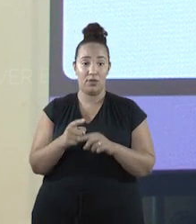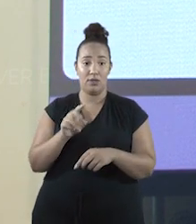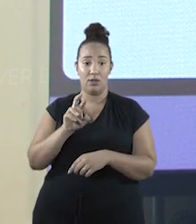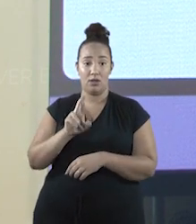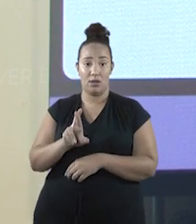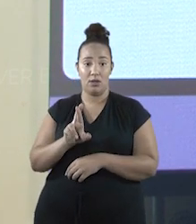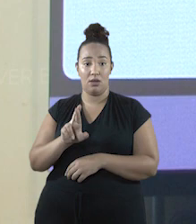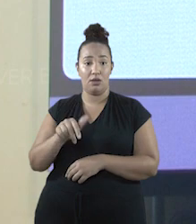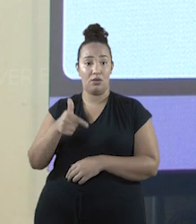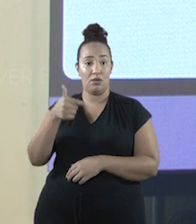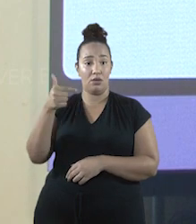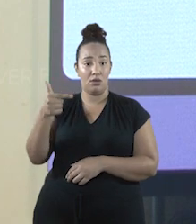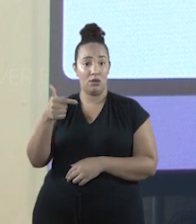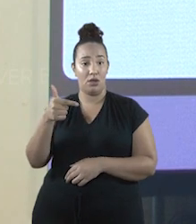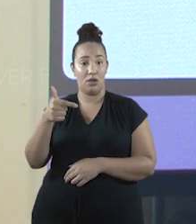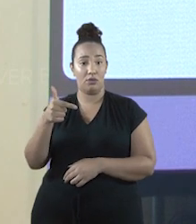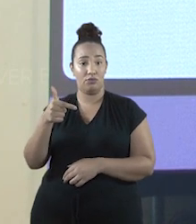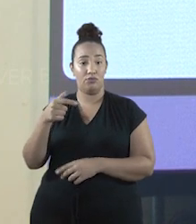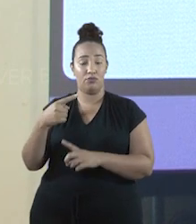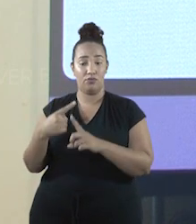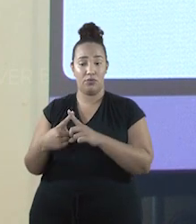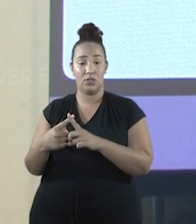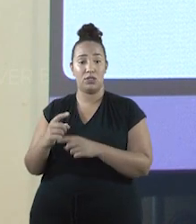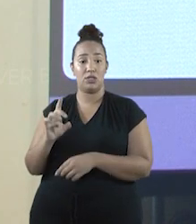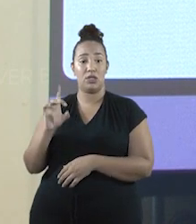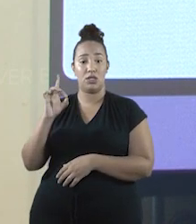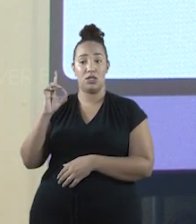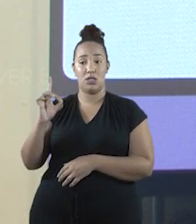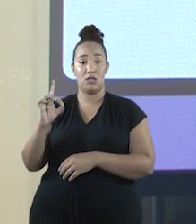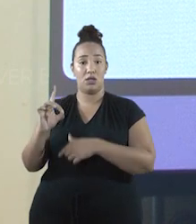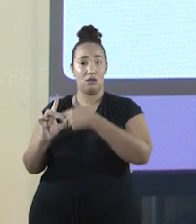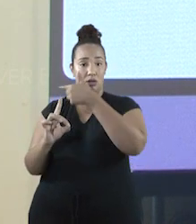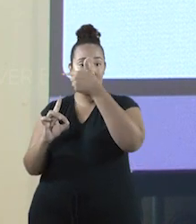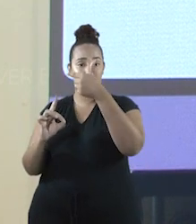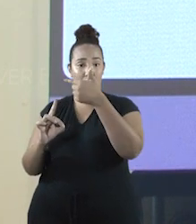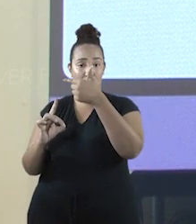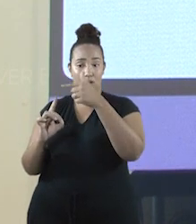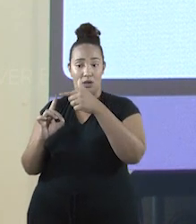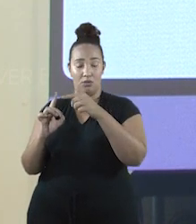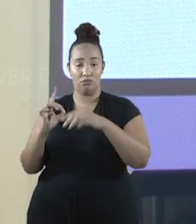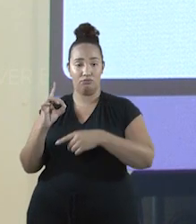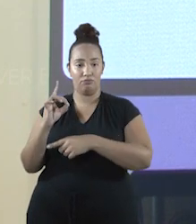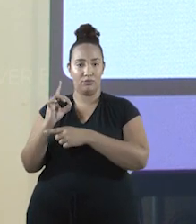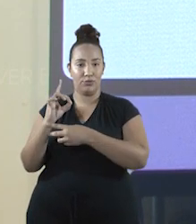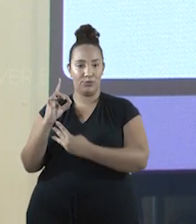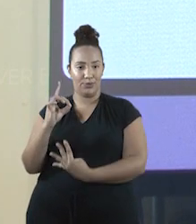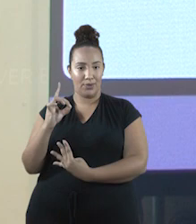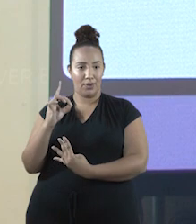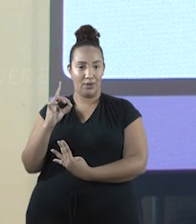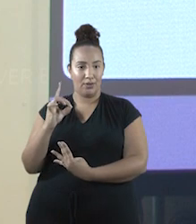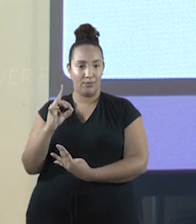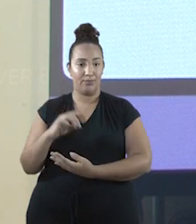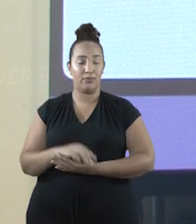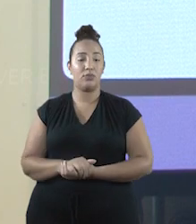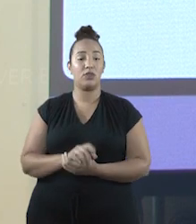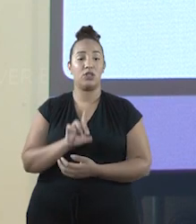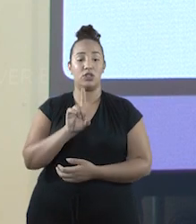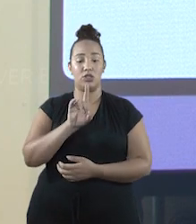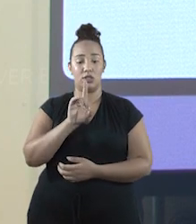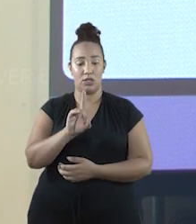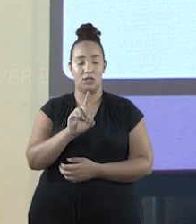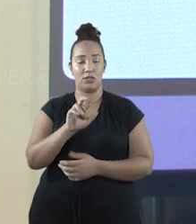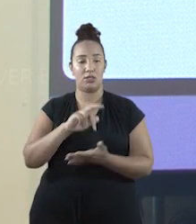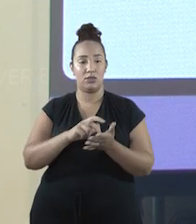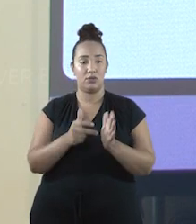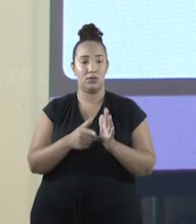sobre 4. Onde d é o diâmetro do círculo. E o diâmetro é essa medida